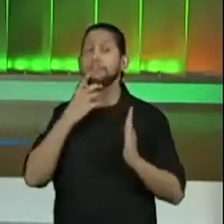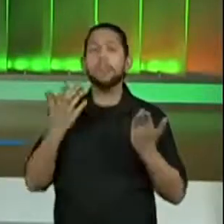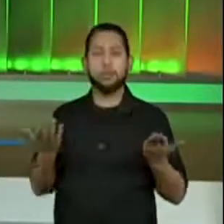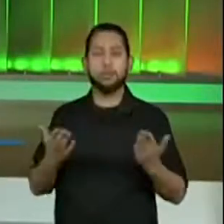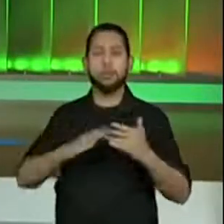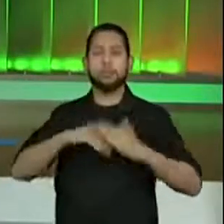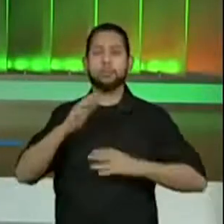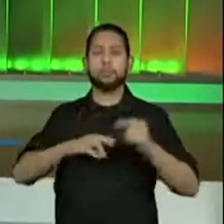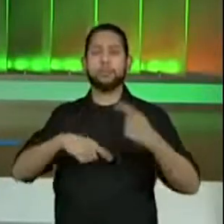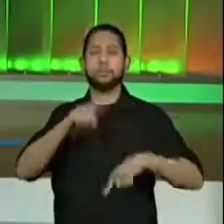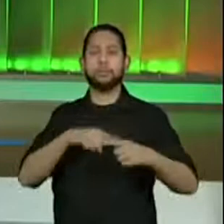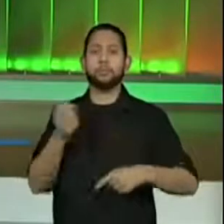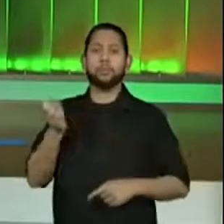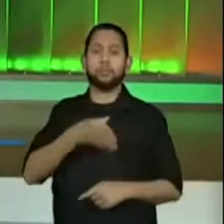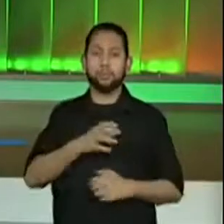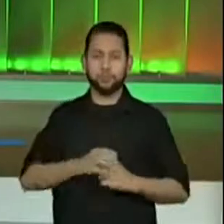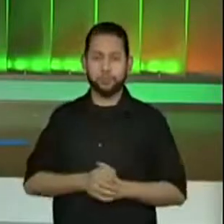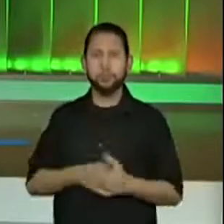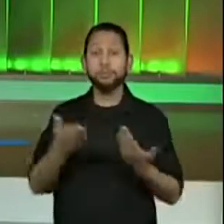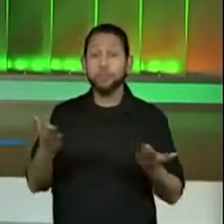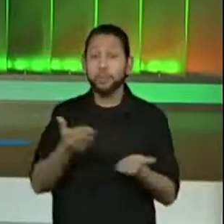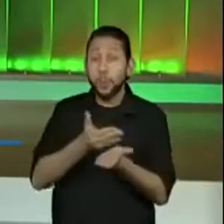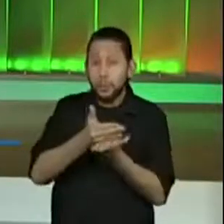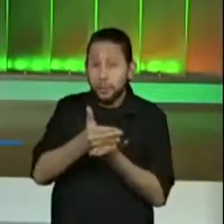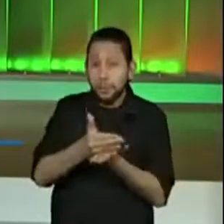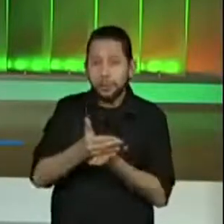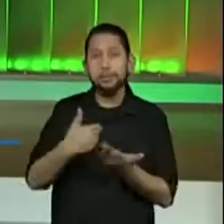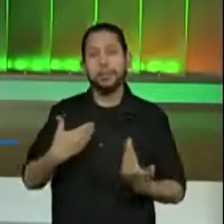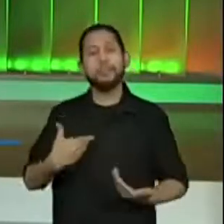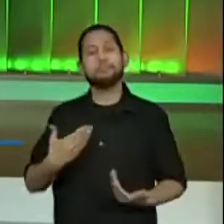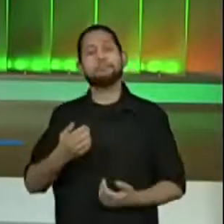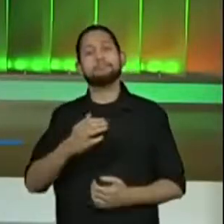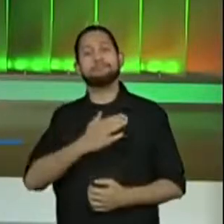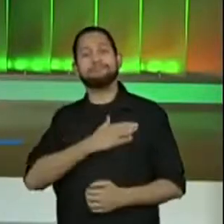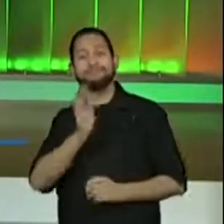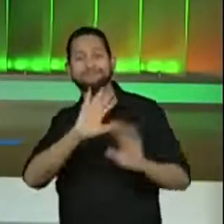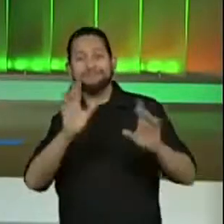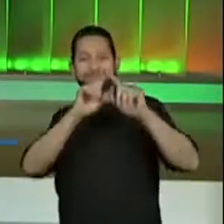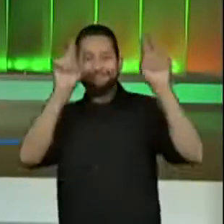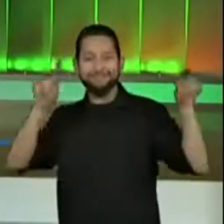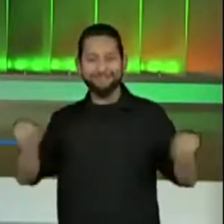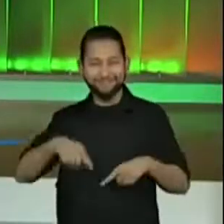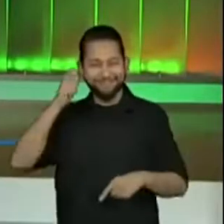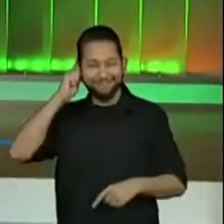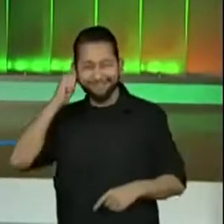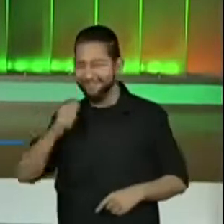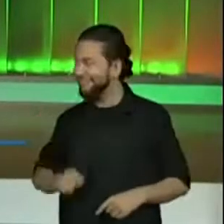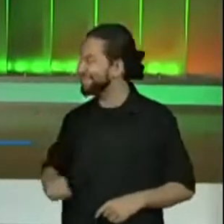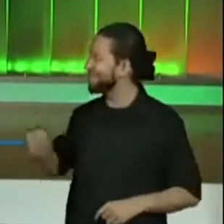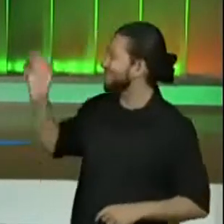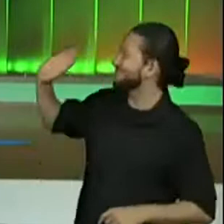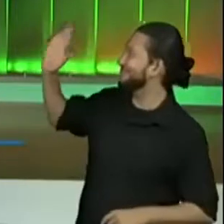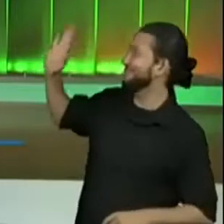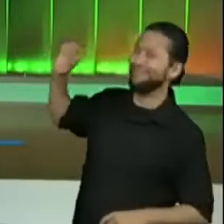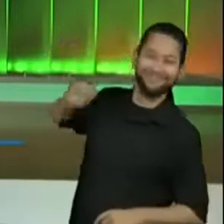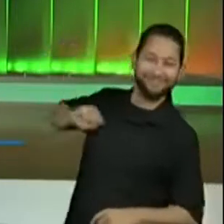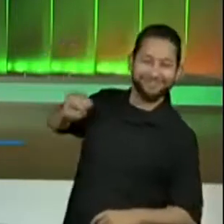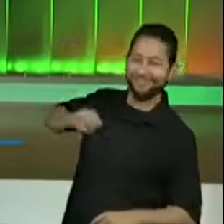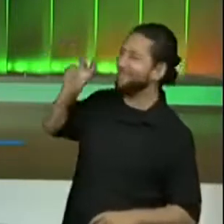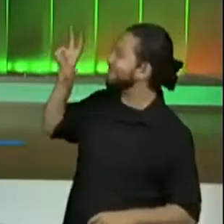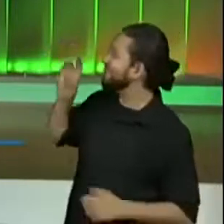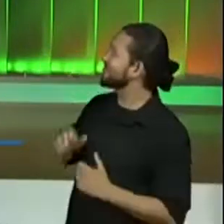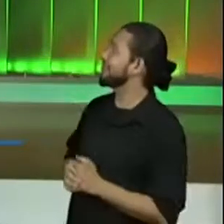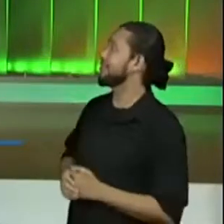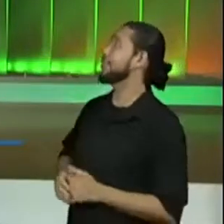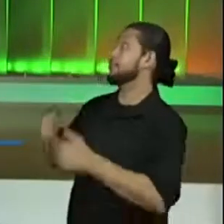E antes que a gente entre no assunto, eu quero dar as boas-vindas ao Andrei. Olá Andrei, tudo bem? Preparado para